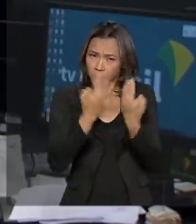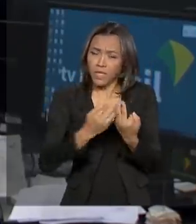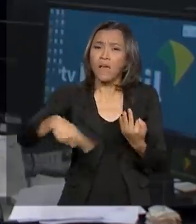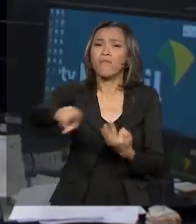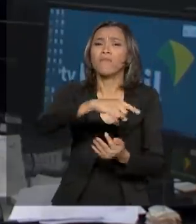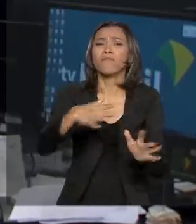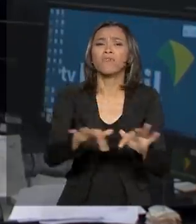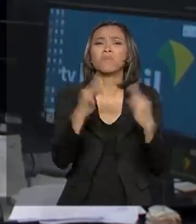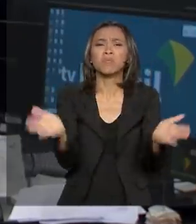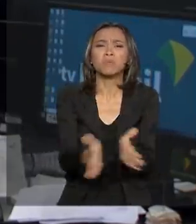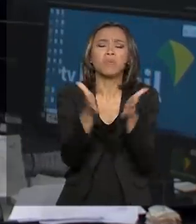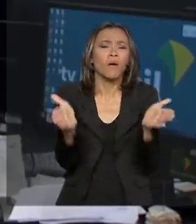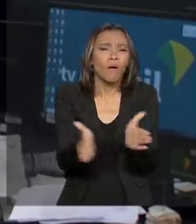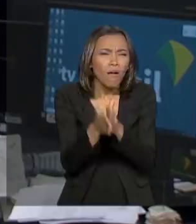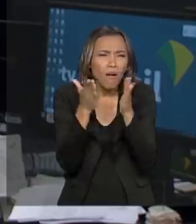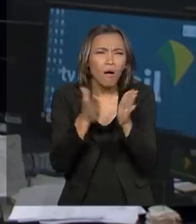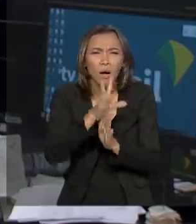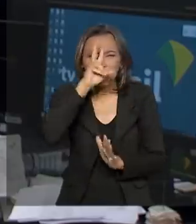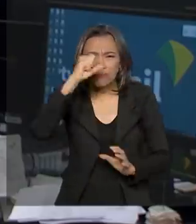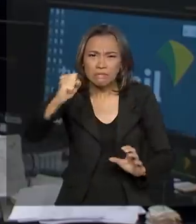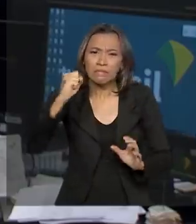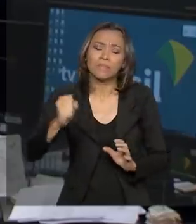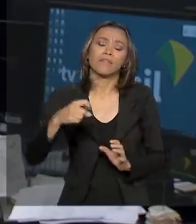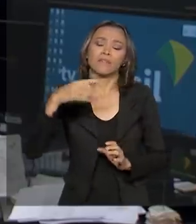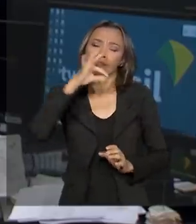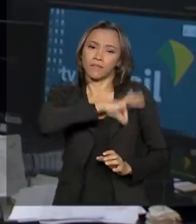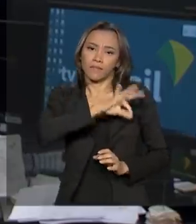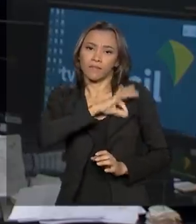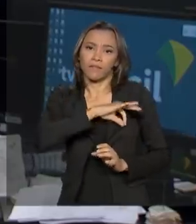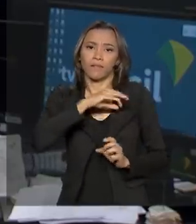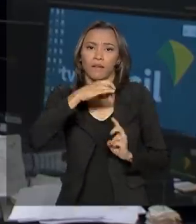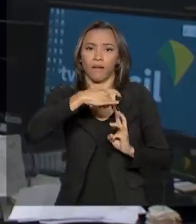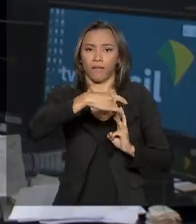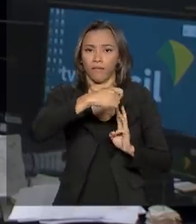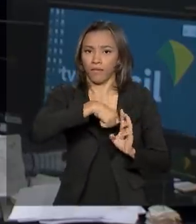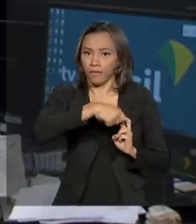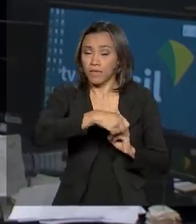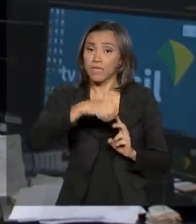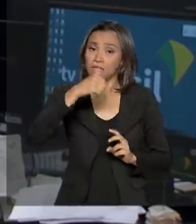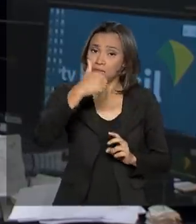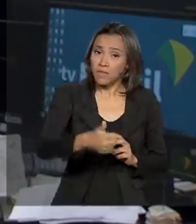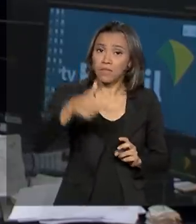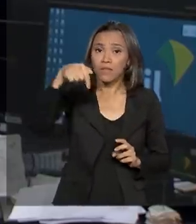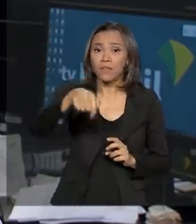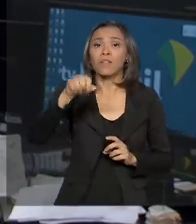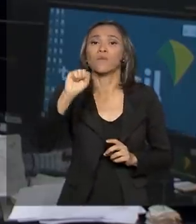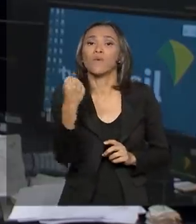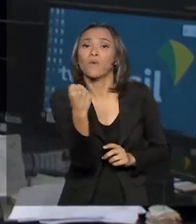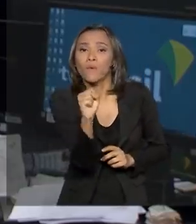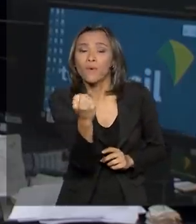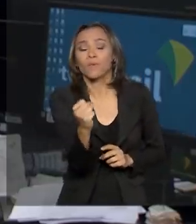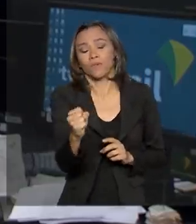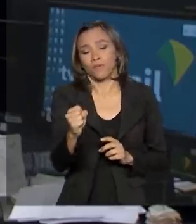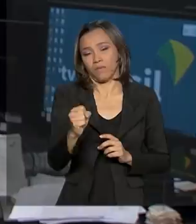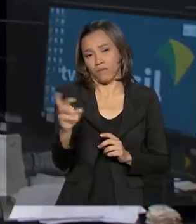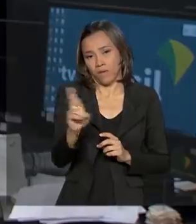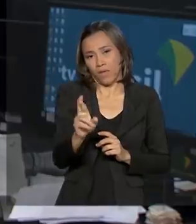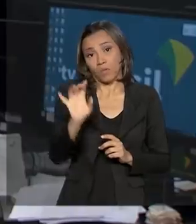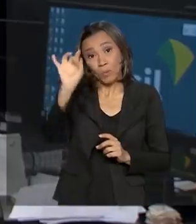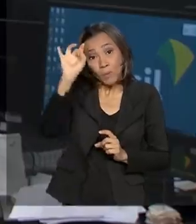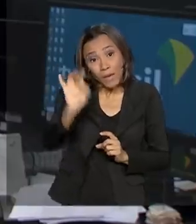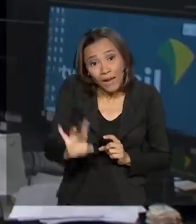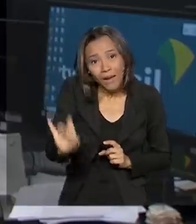pobreza e de extrema pobreza, com renda mensal de até R 178 por pessoa. Renata.